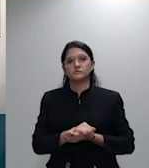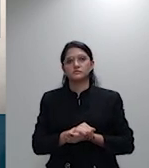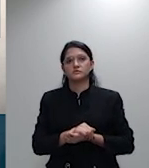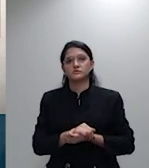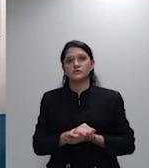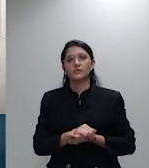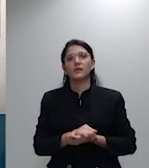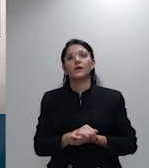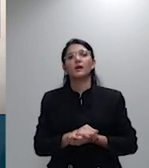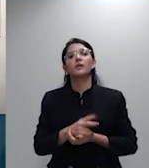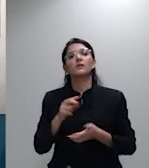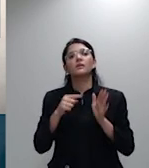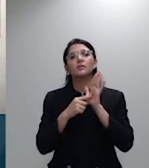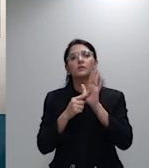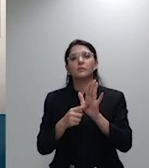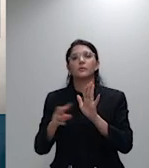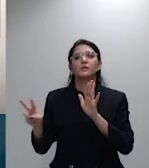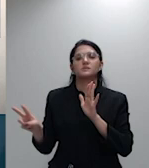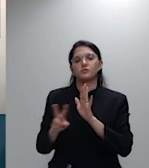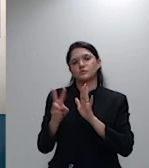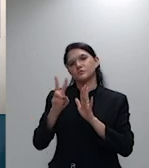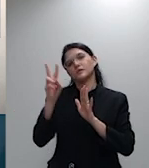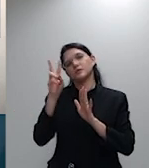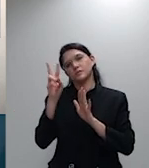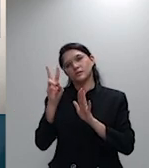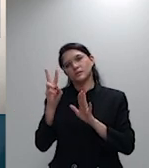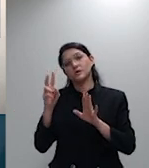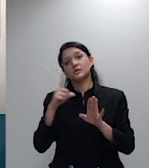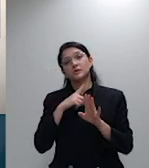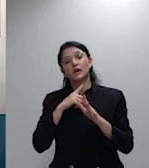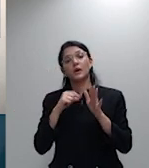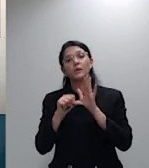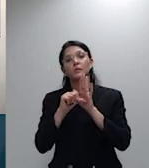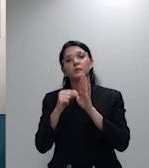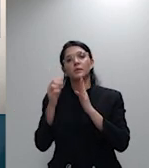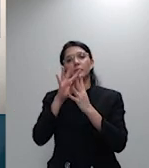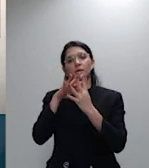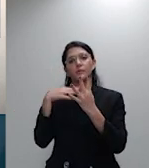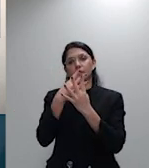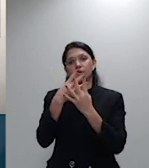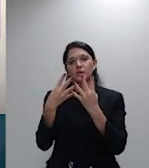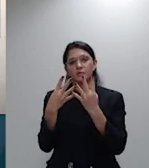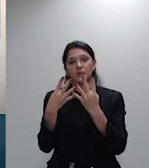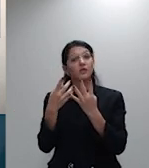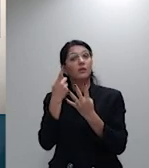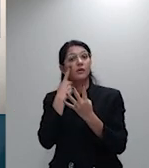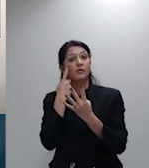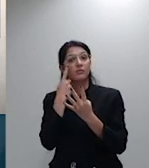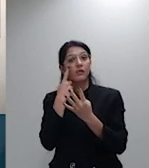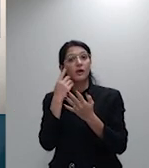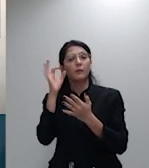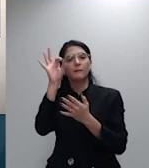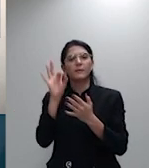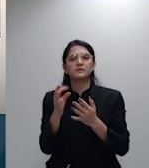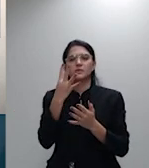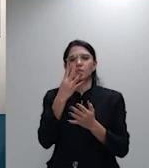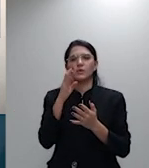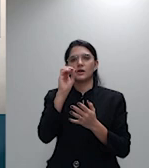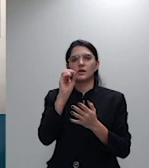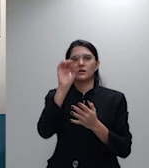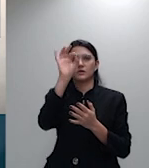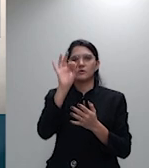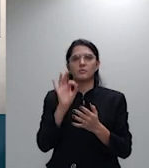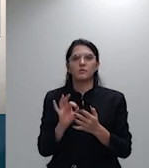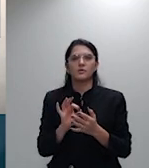caso da tabela o percentual que estava em 40% tendo o juízo de primeiro grau revisado para 30